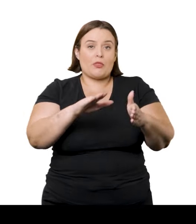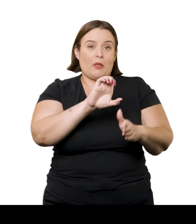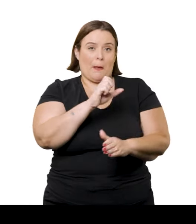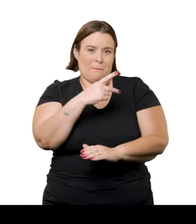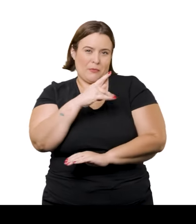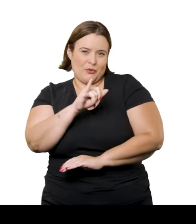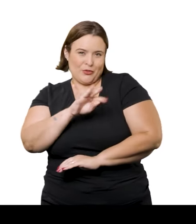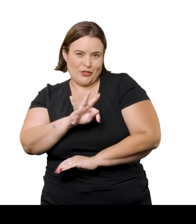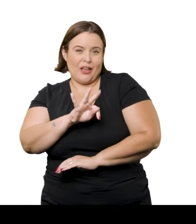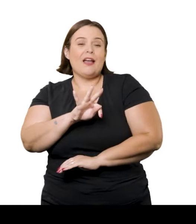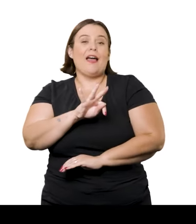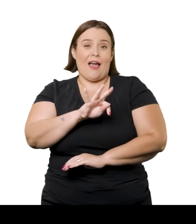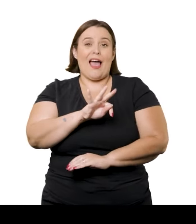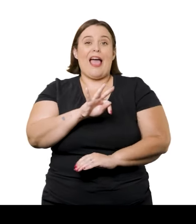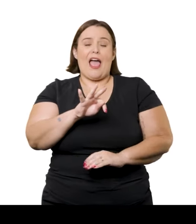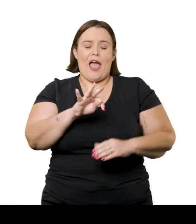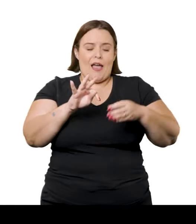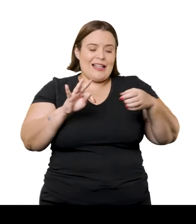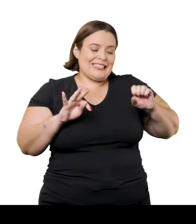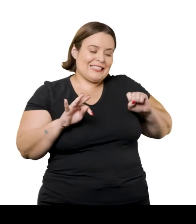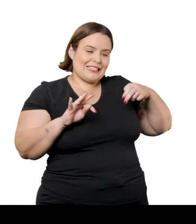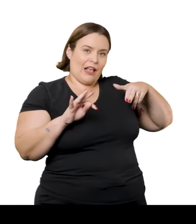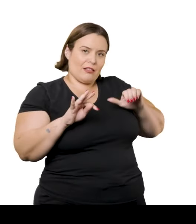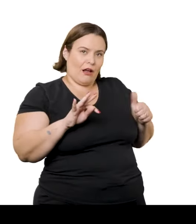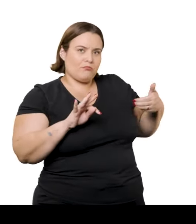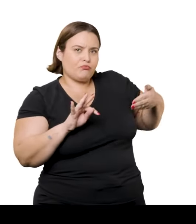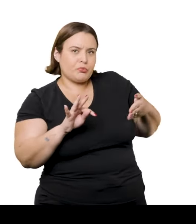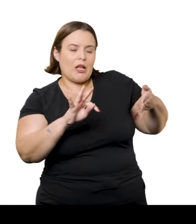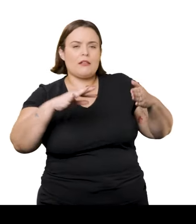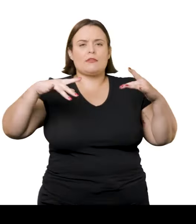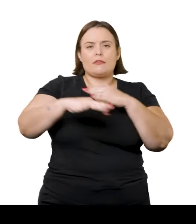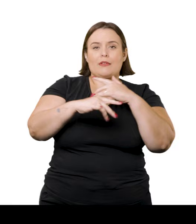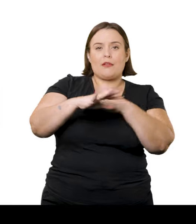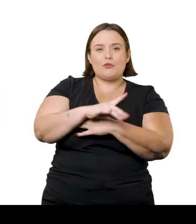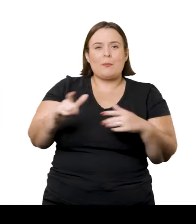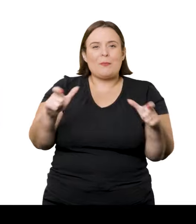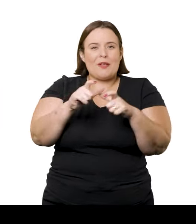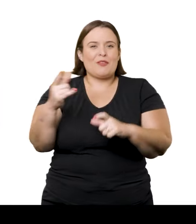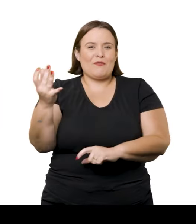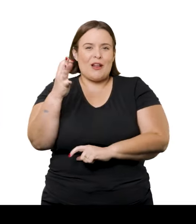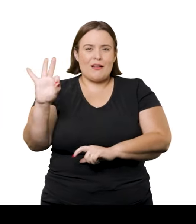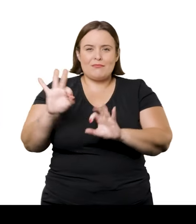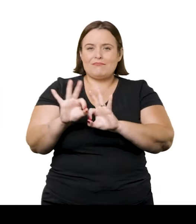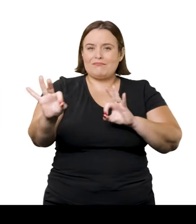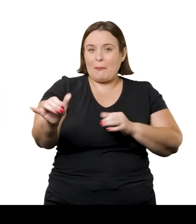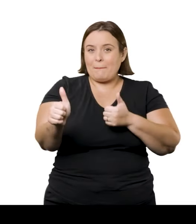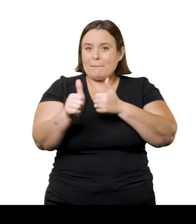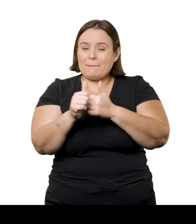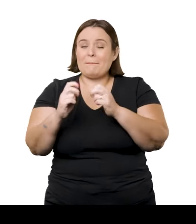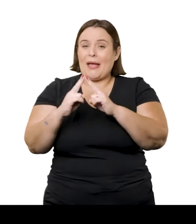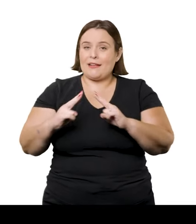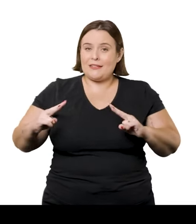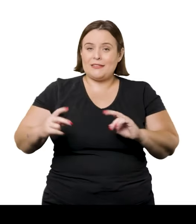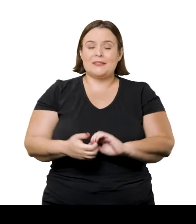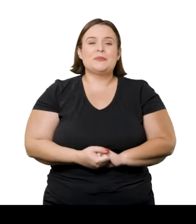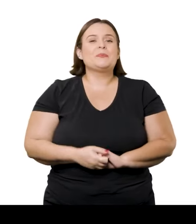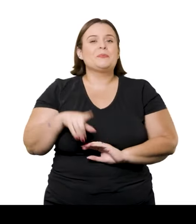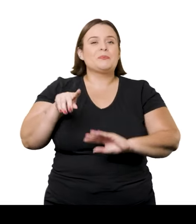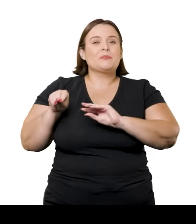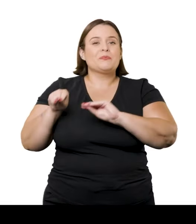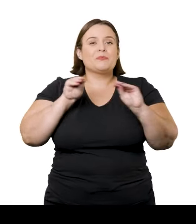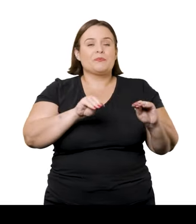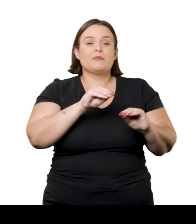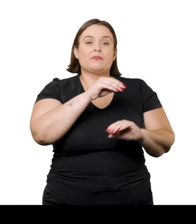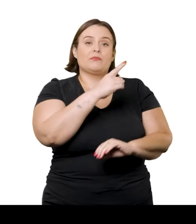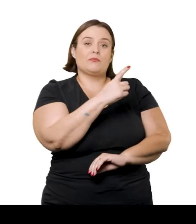Sena que beira a antiga propriedade de Monet e Giverny, uma pequena cidade na França, a 75 quilômetros de Paris. Monet havia